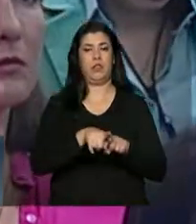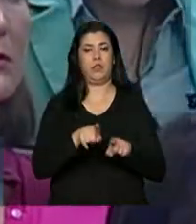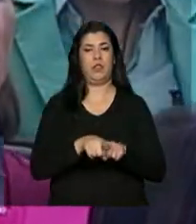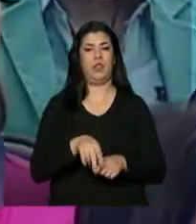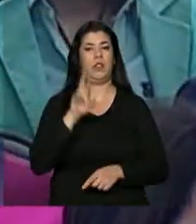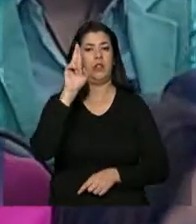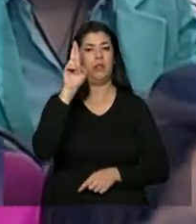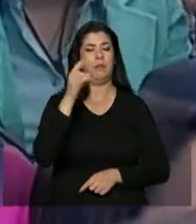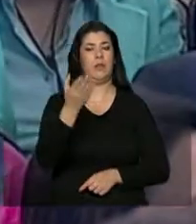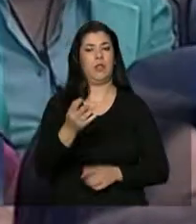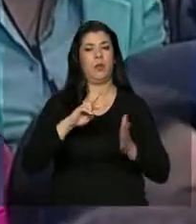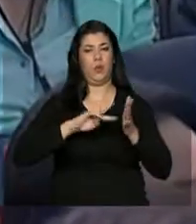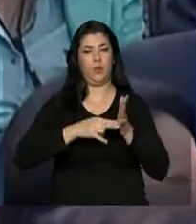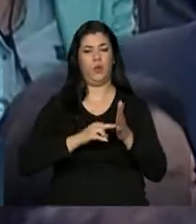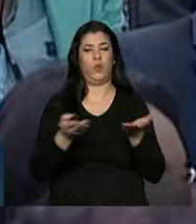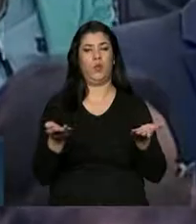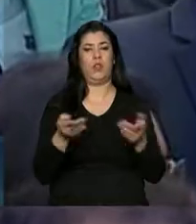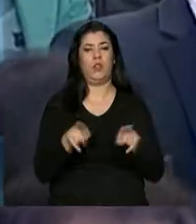Conatrai.